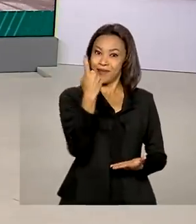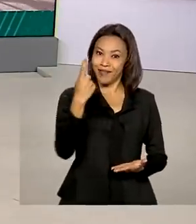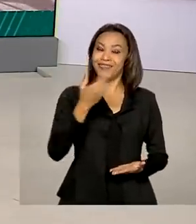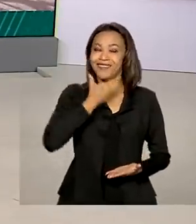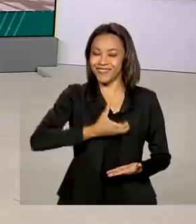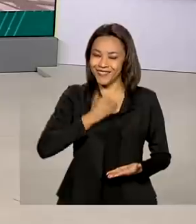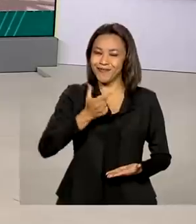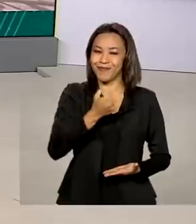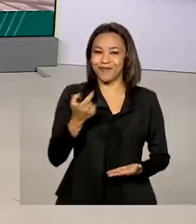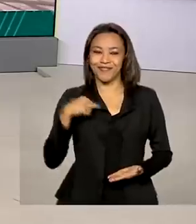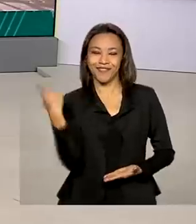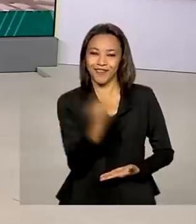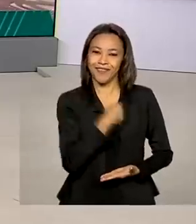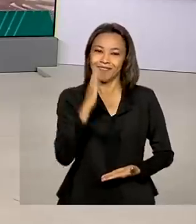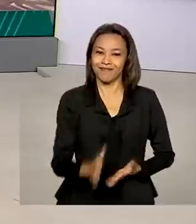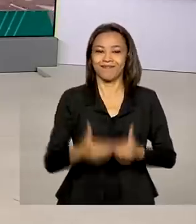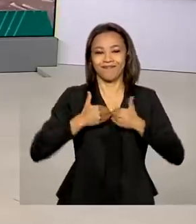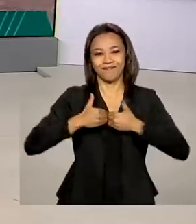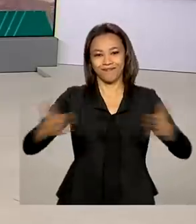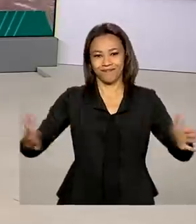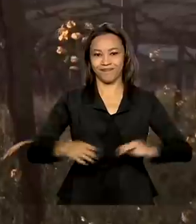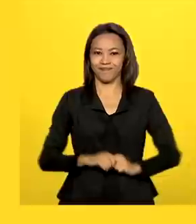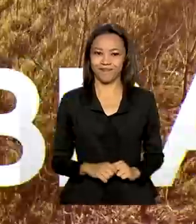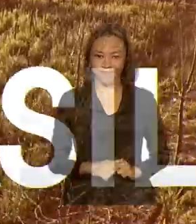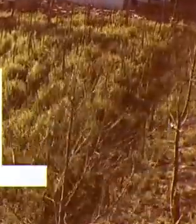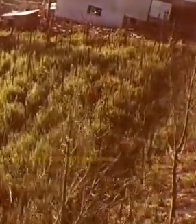2020. O Brasil em Dia começa agora.